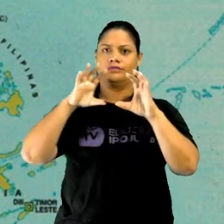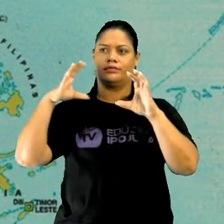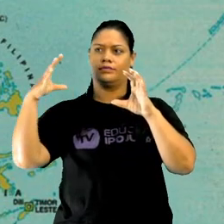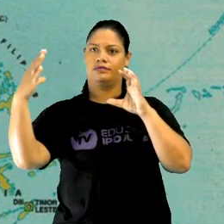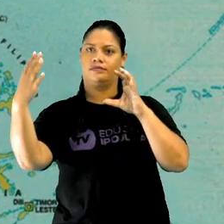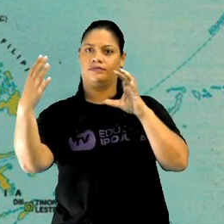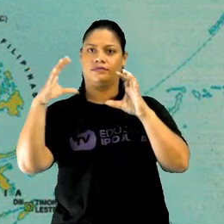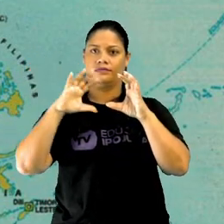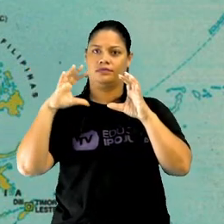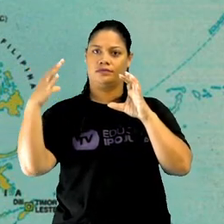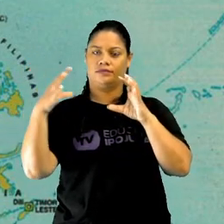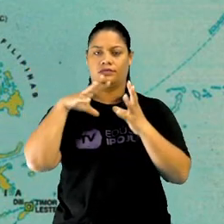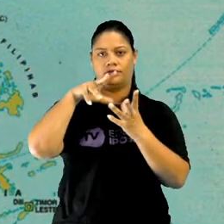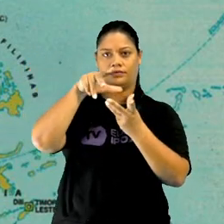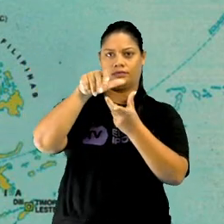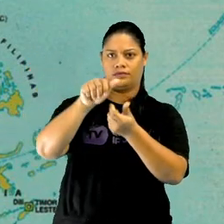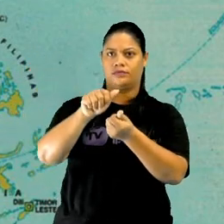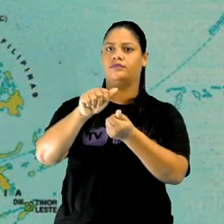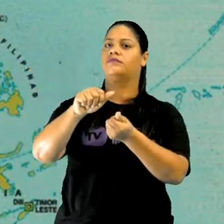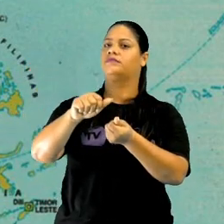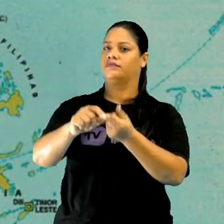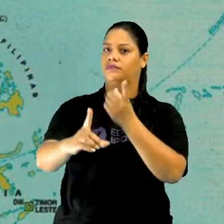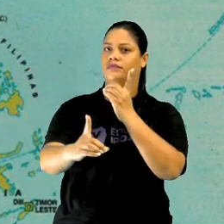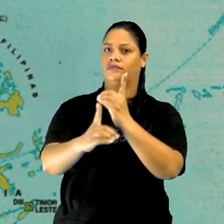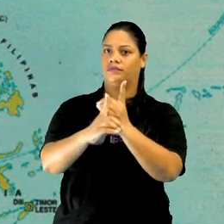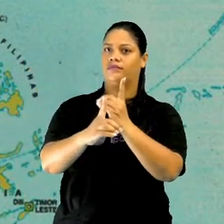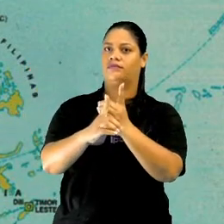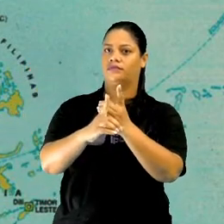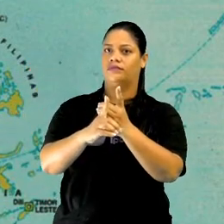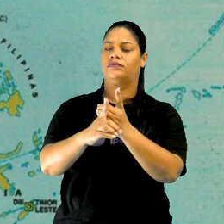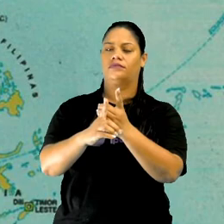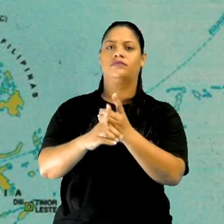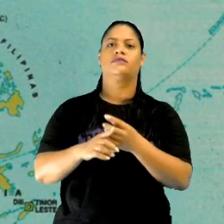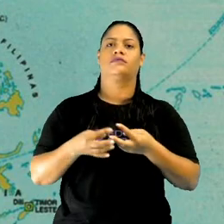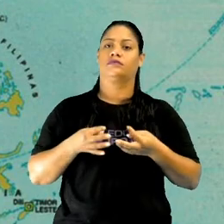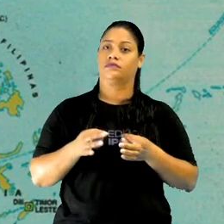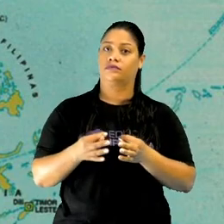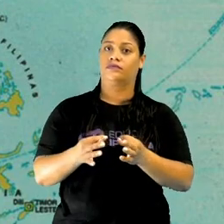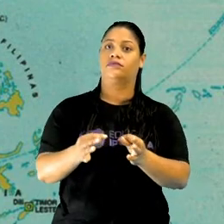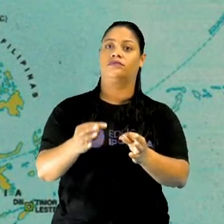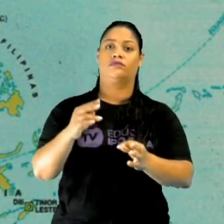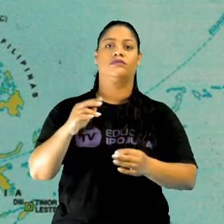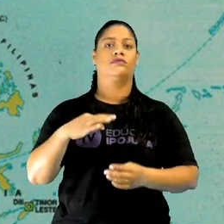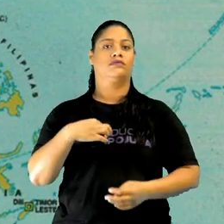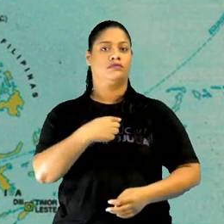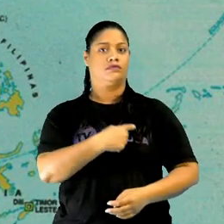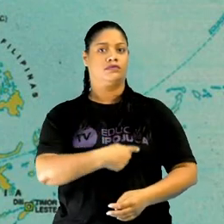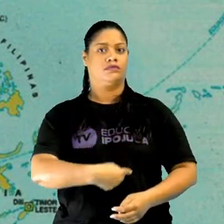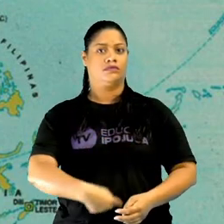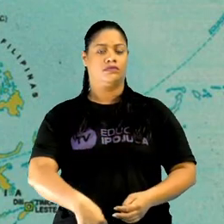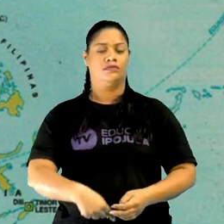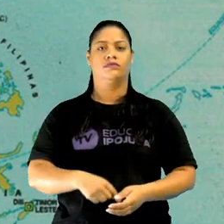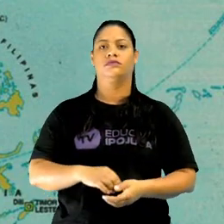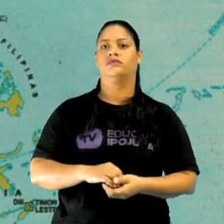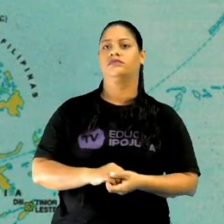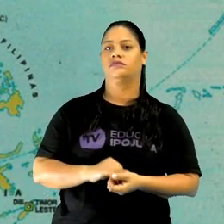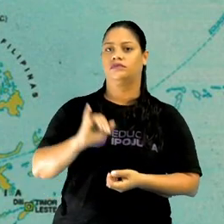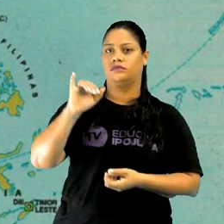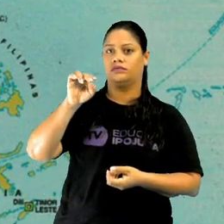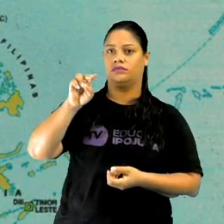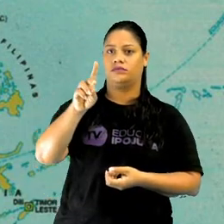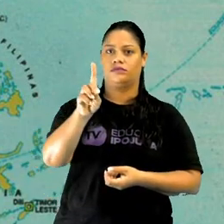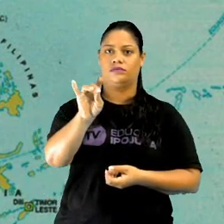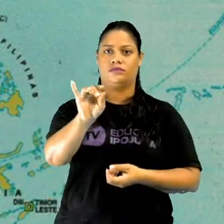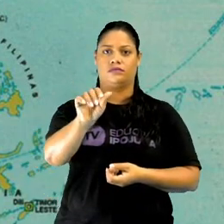que é a parte também onde a gente encontra um investimento maior em tecnologia. A gente tem a parte da Índia aqui,